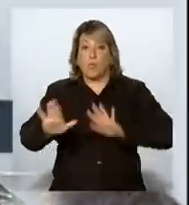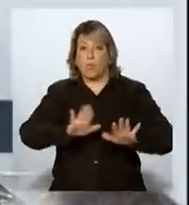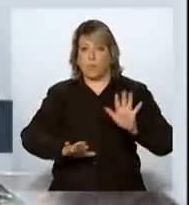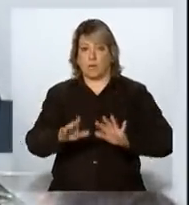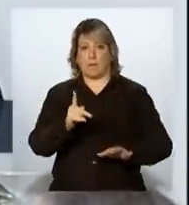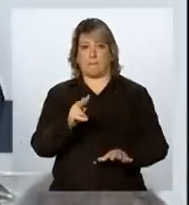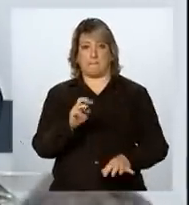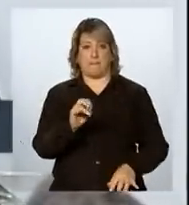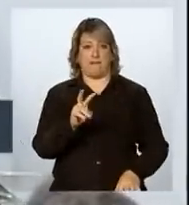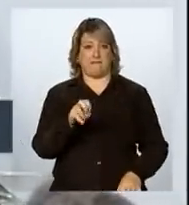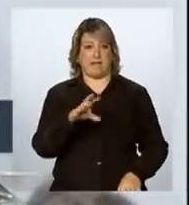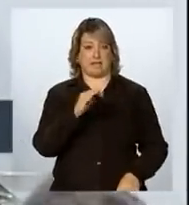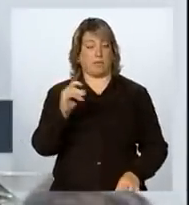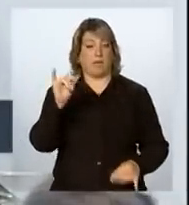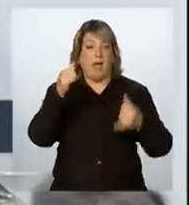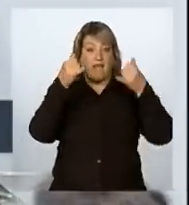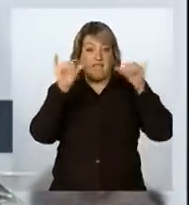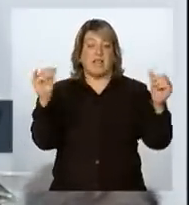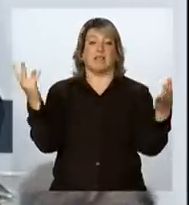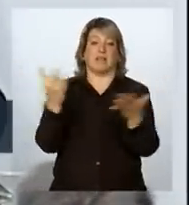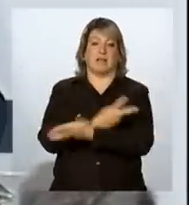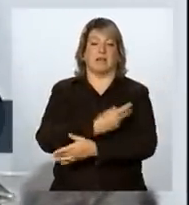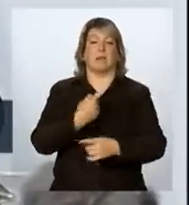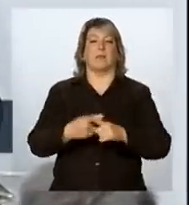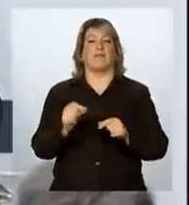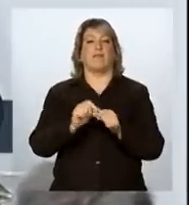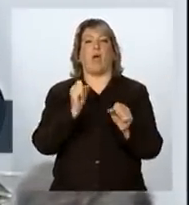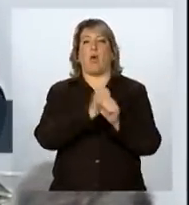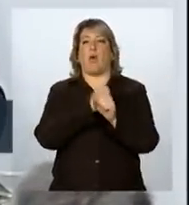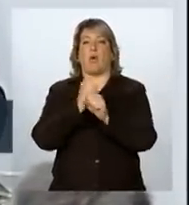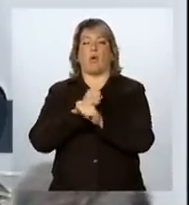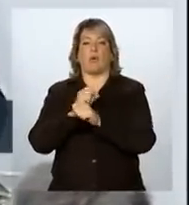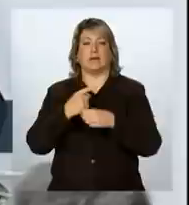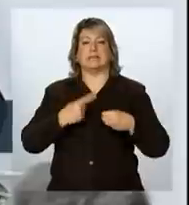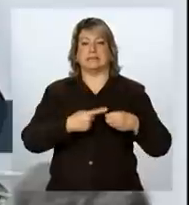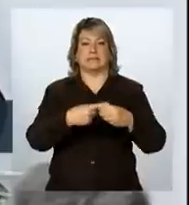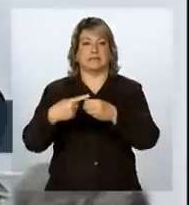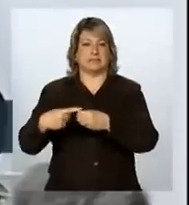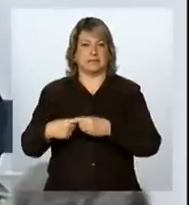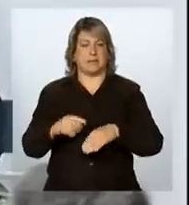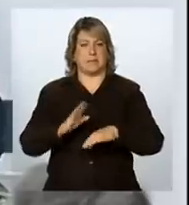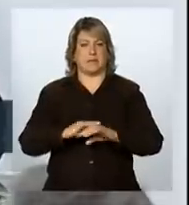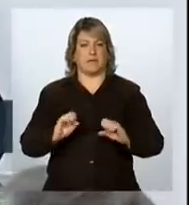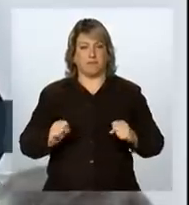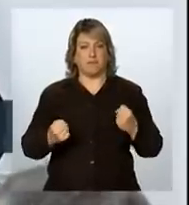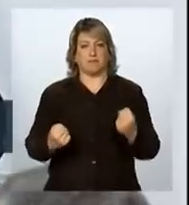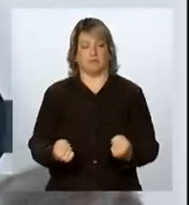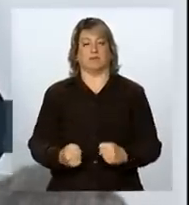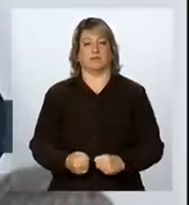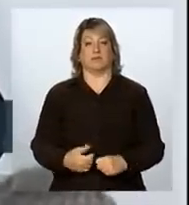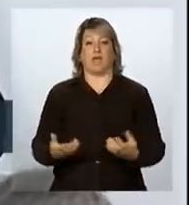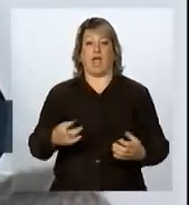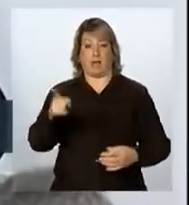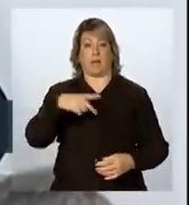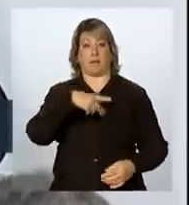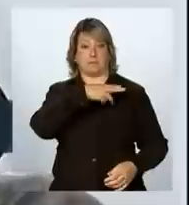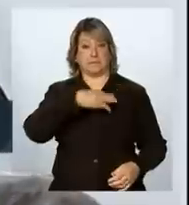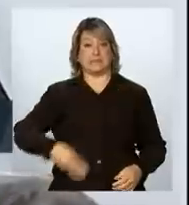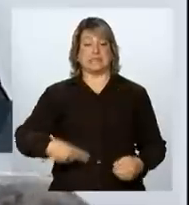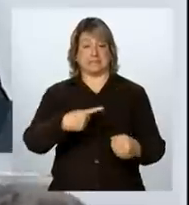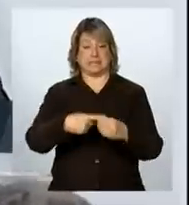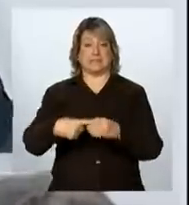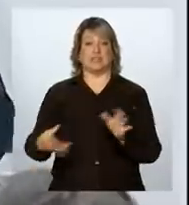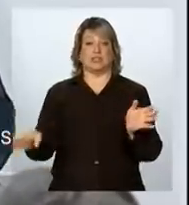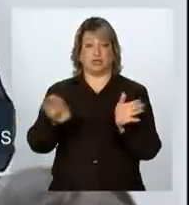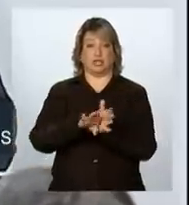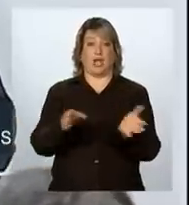possa construir cidades mais resilientes. Eu anuncio a chegada do ministro das Cidades, Agnaldo Ribeiro,